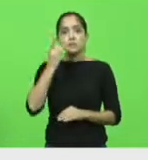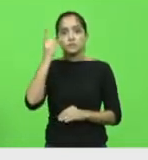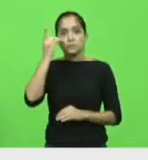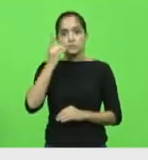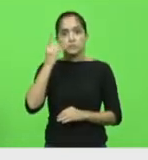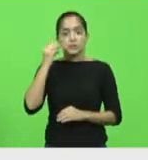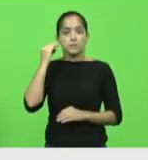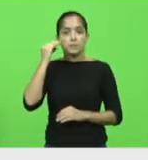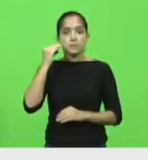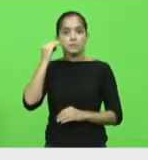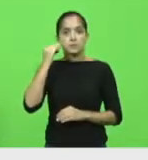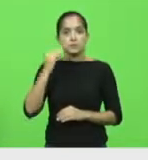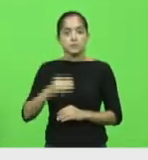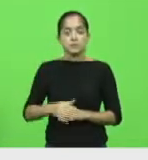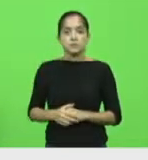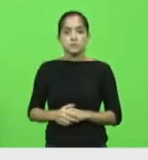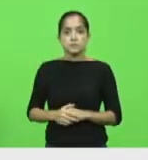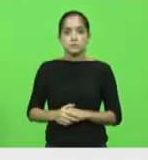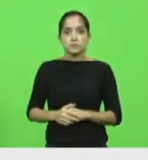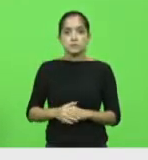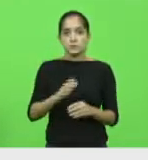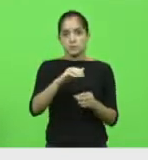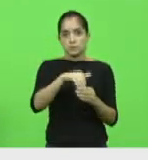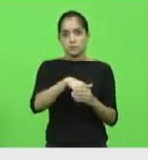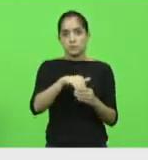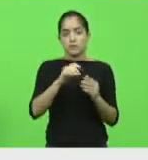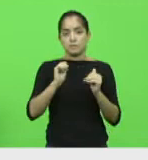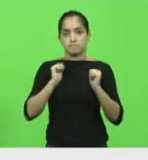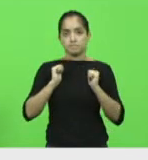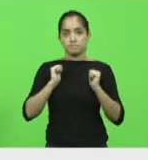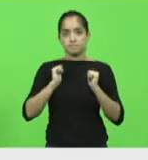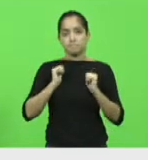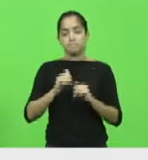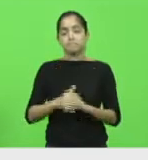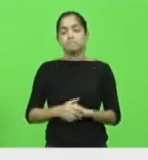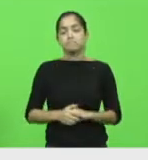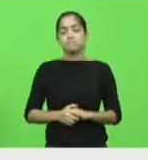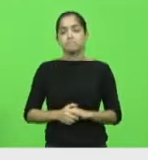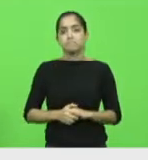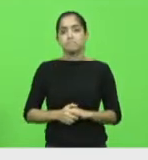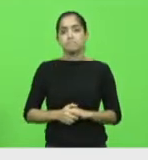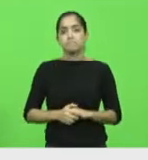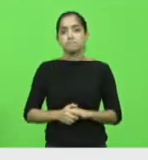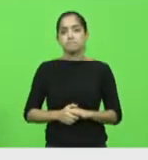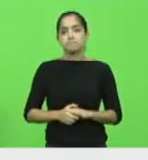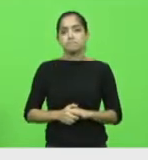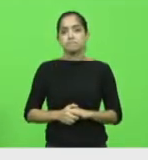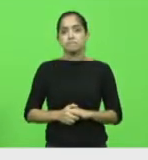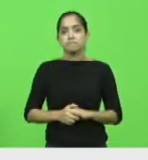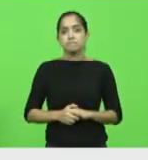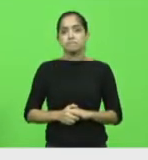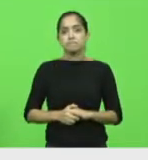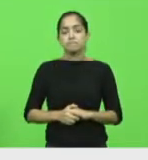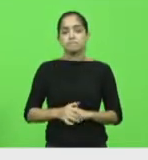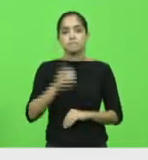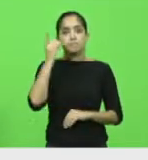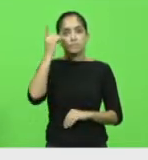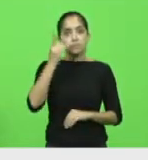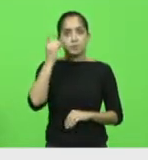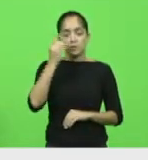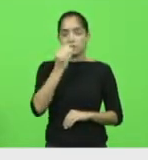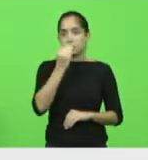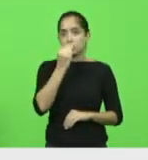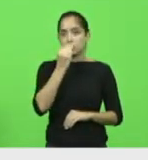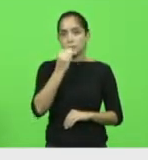Márcio Machado? Senhor presidente, eu me abstenho. Deputado Márcio Machado, abstenho. Como vota a deputada Márcio Sopelsa?